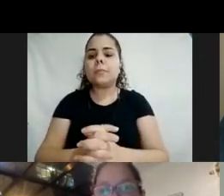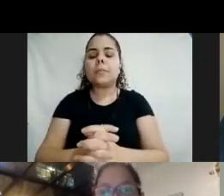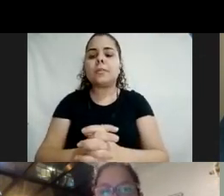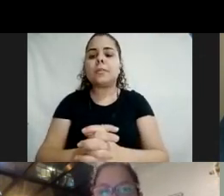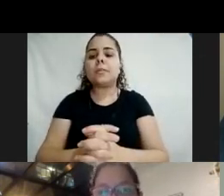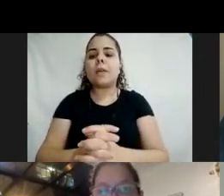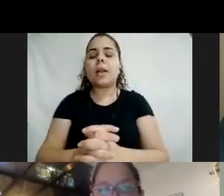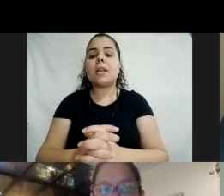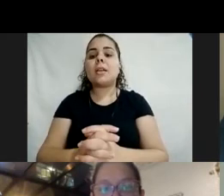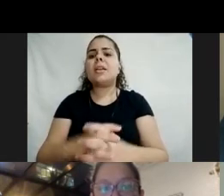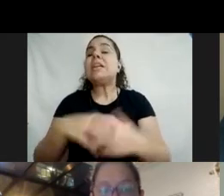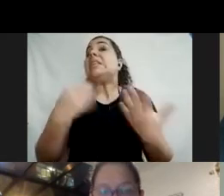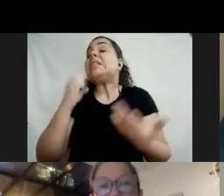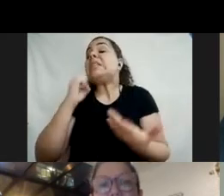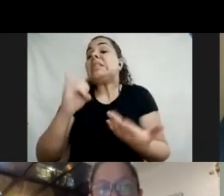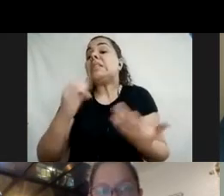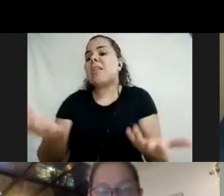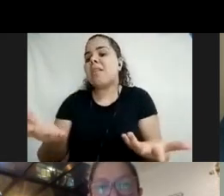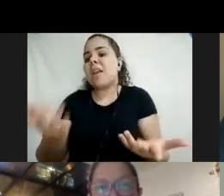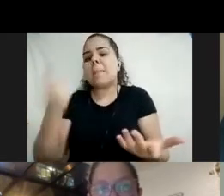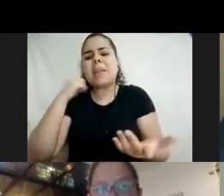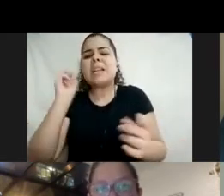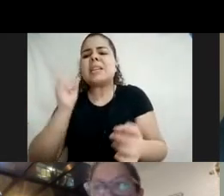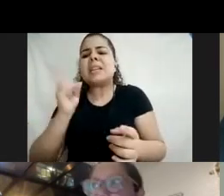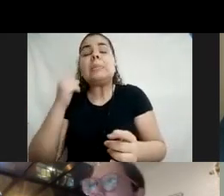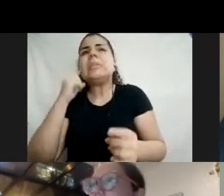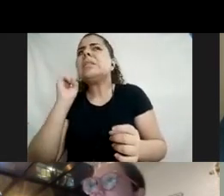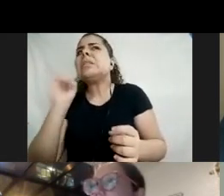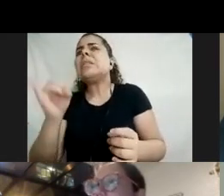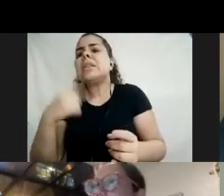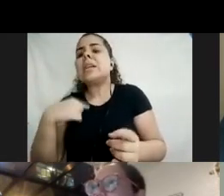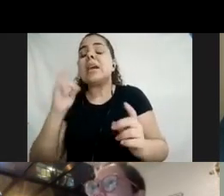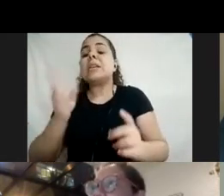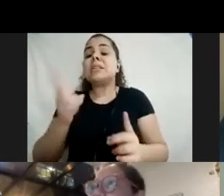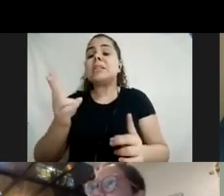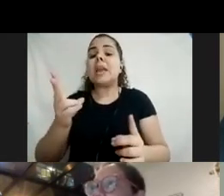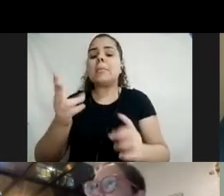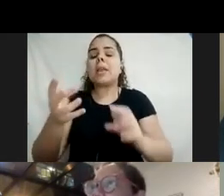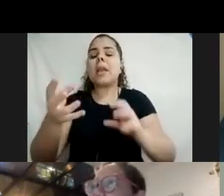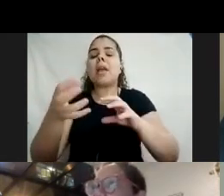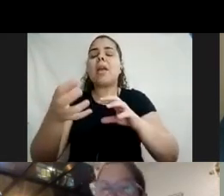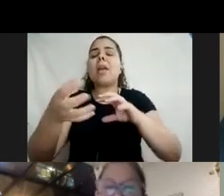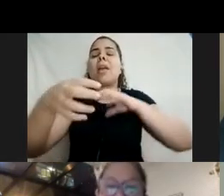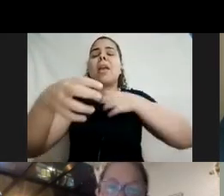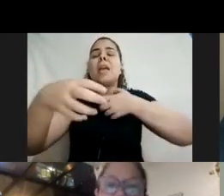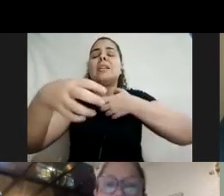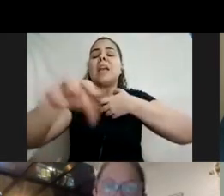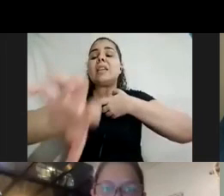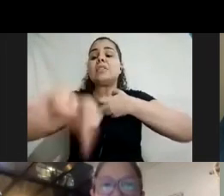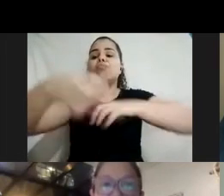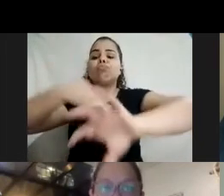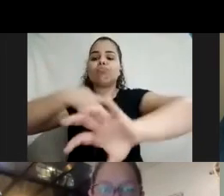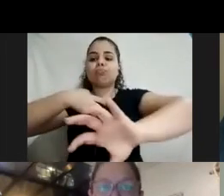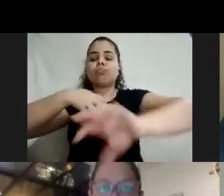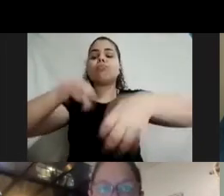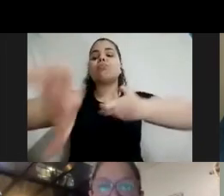Vivi falou, né? E se? E aí, a gente... E é isso, não só de forma simples, como de forma diversa, né? Eu